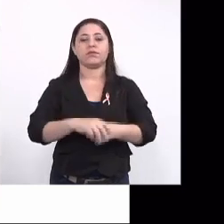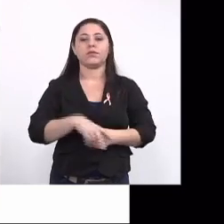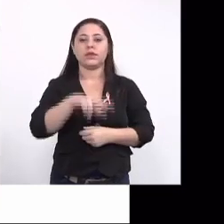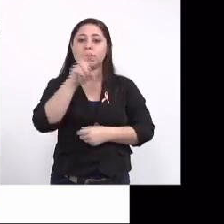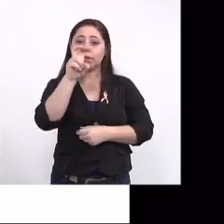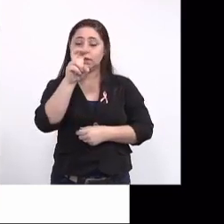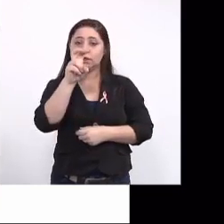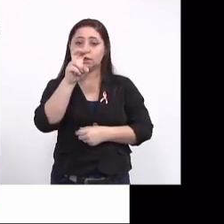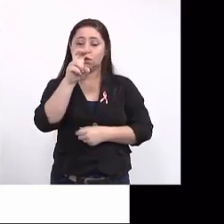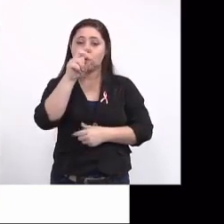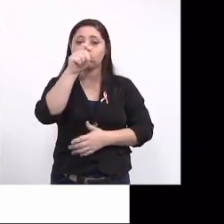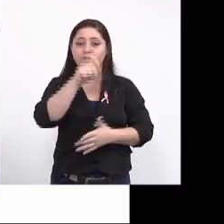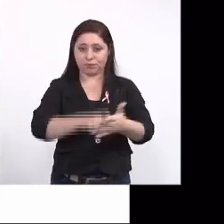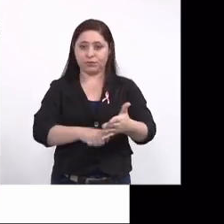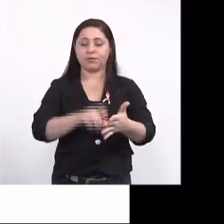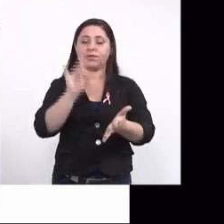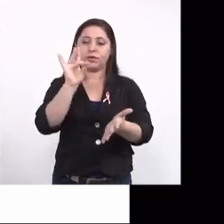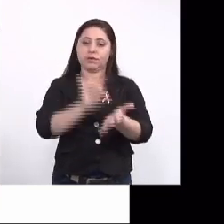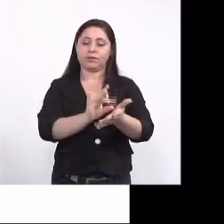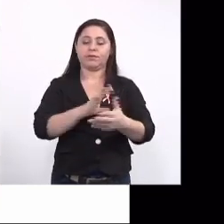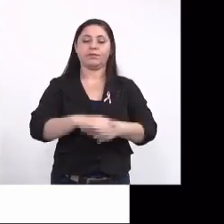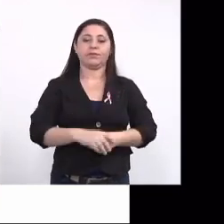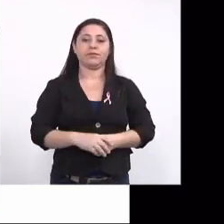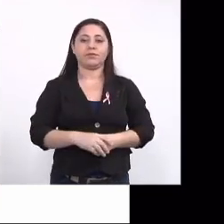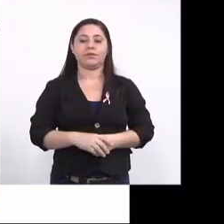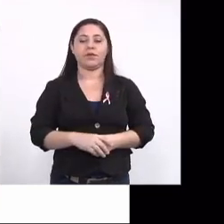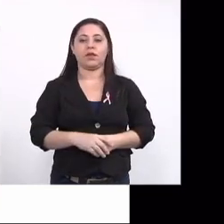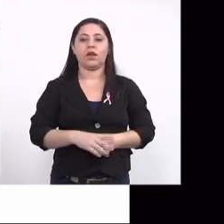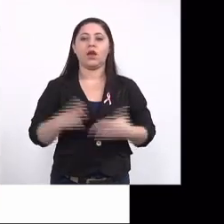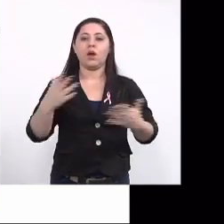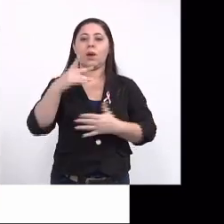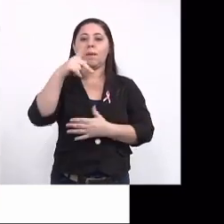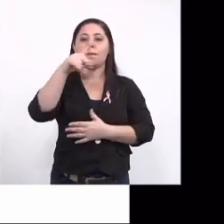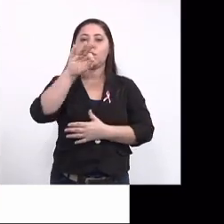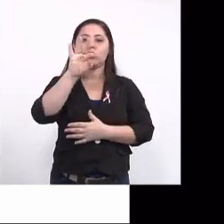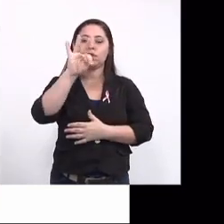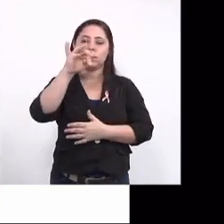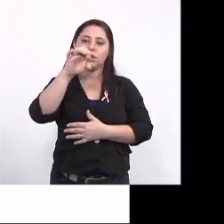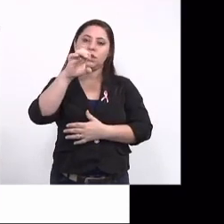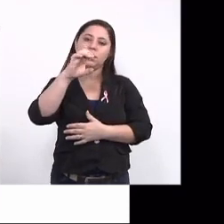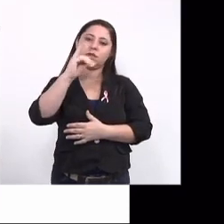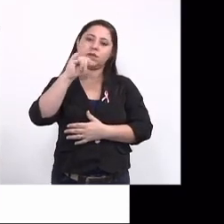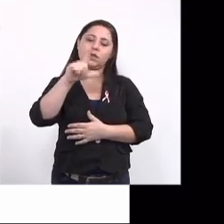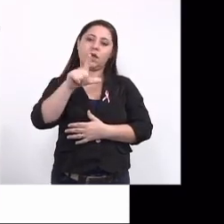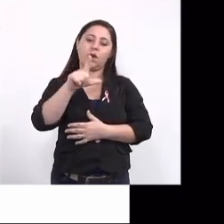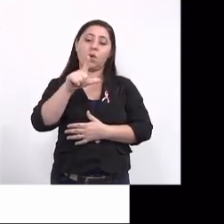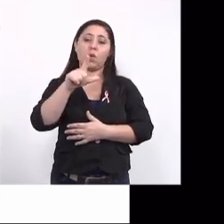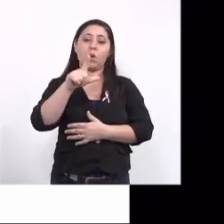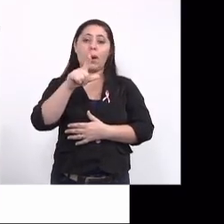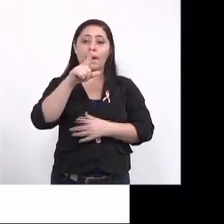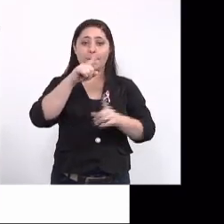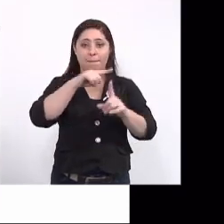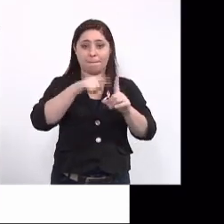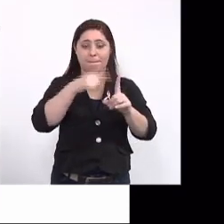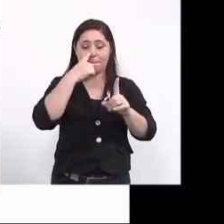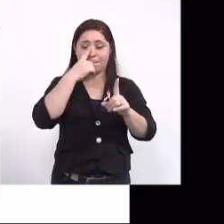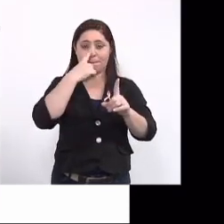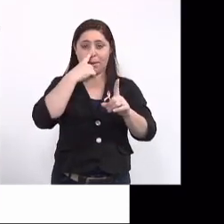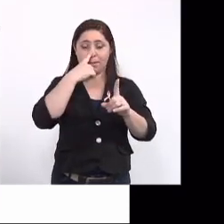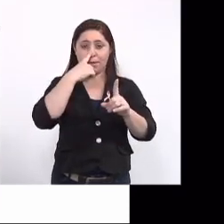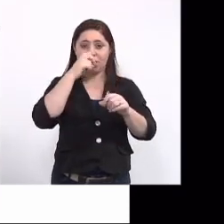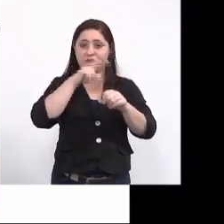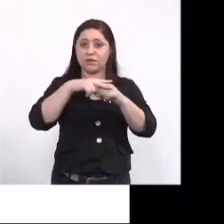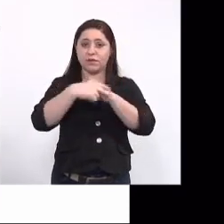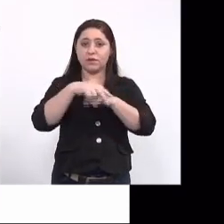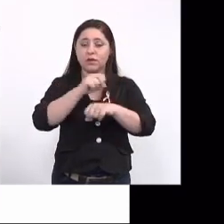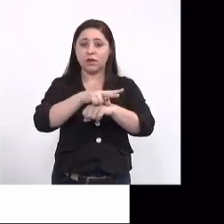foram casos confirmados. O caso potencial é a mãe positiva para zika, a criança não tinha o exame